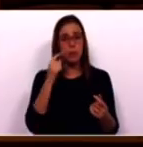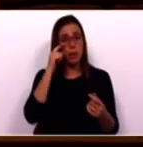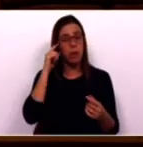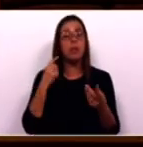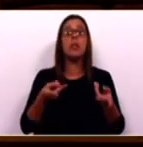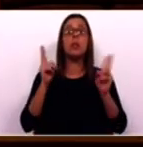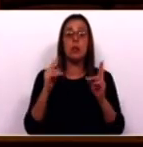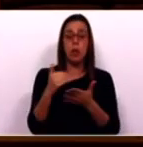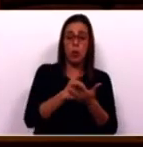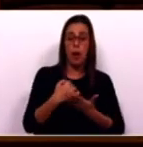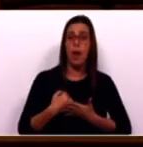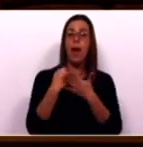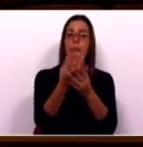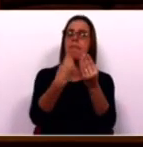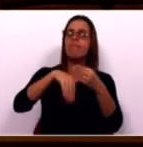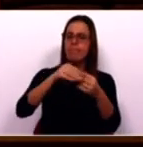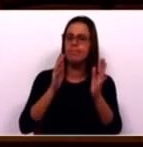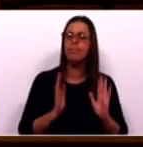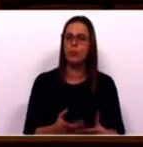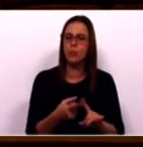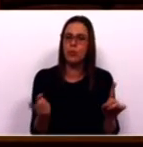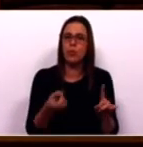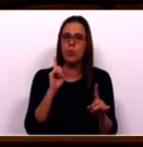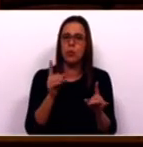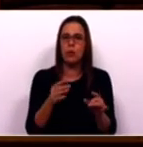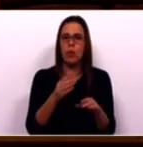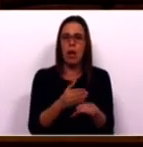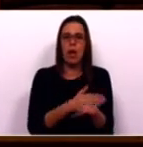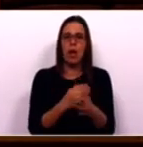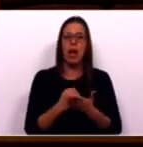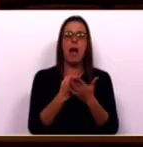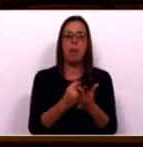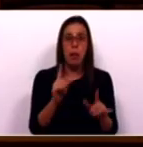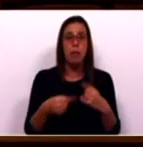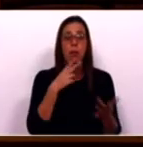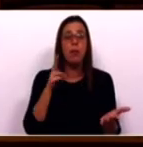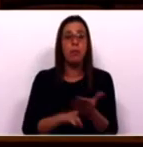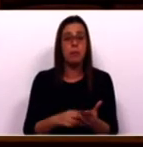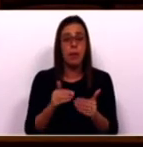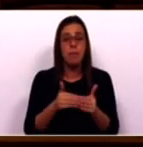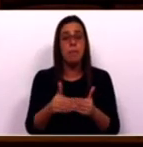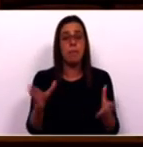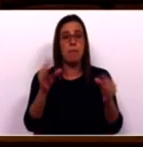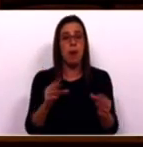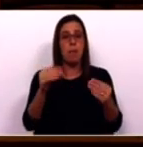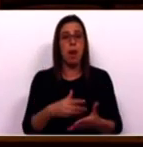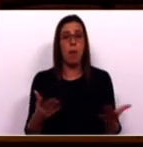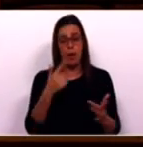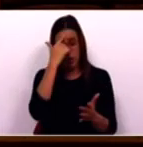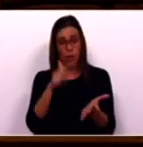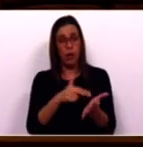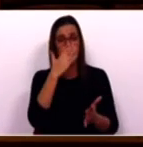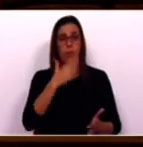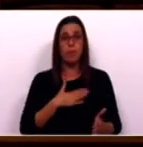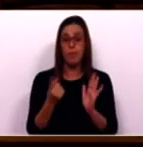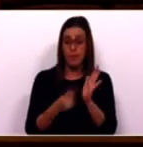em disponibilizar recursos e apoios complementares e não em antecipar apoios que depois não terão mais à frente e com os quais contavam.